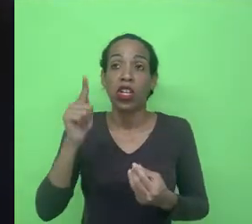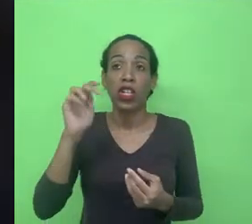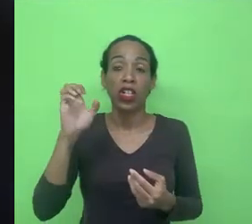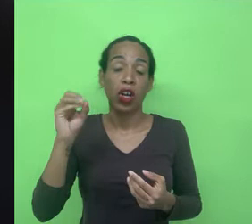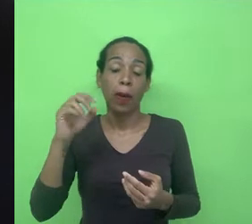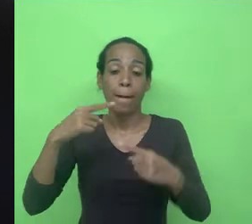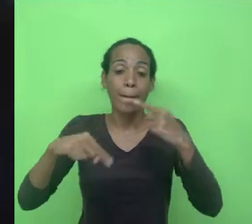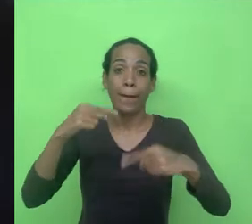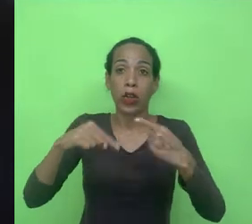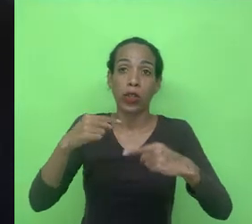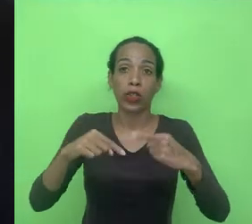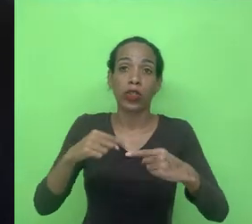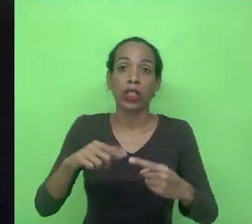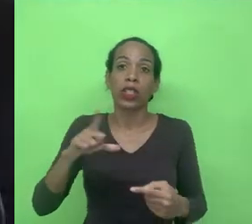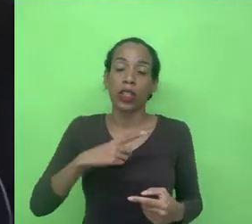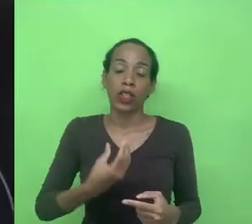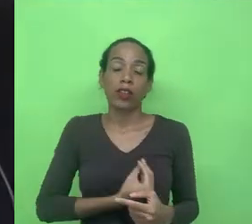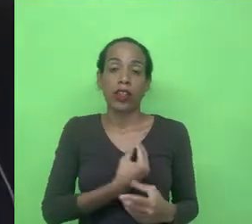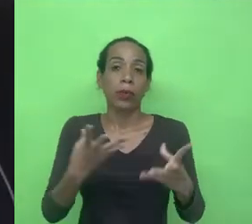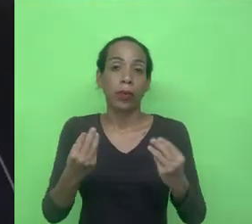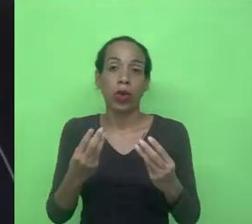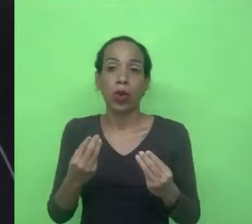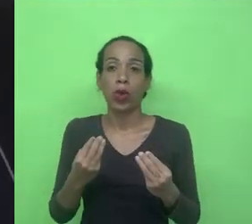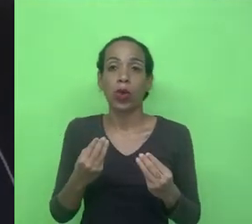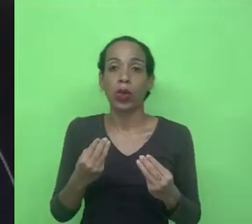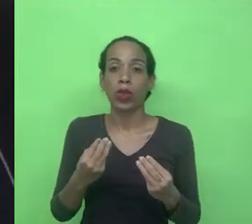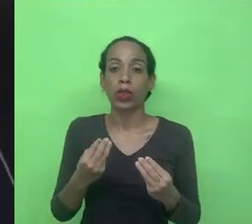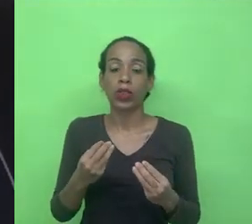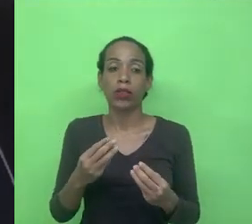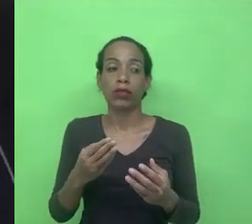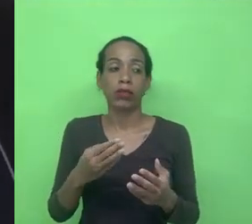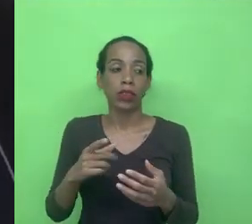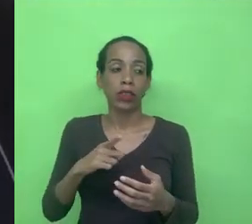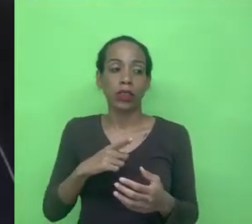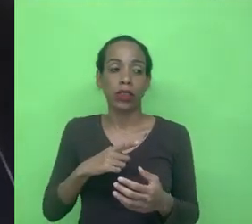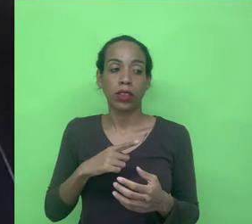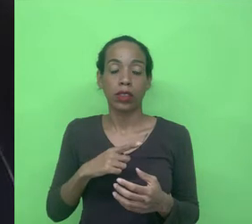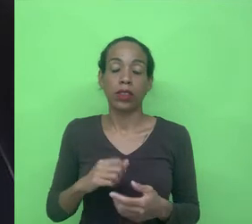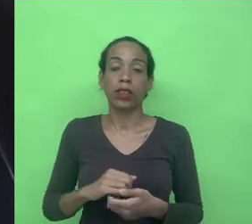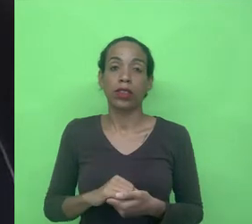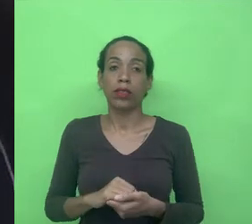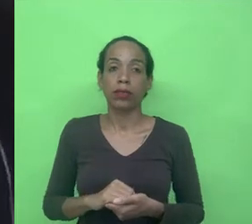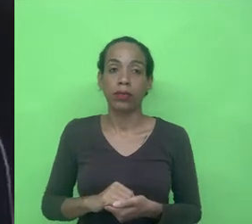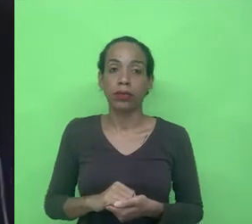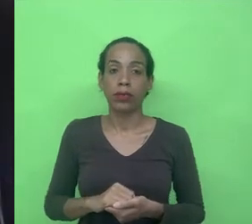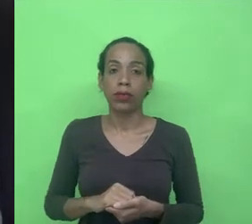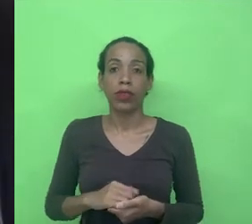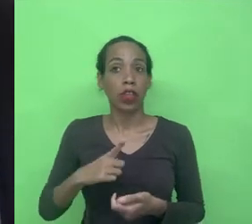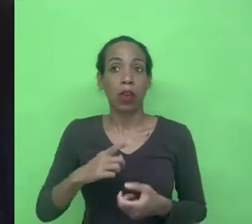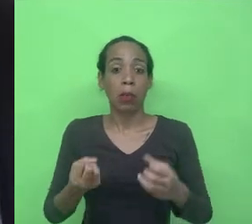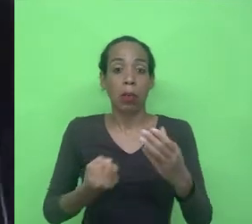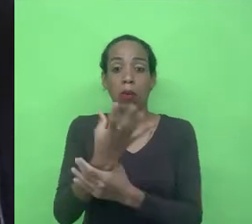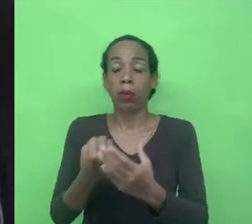isso aí hoje já tem muitos casos que vão que vão que estão aparecendo teve